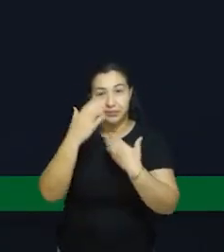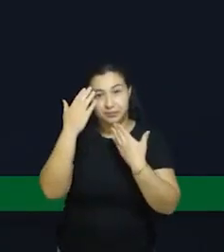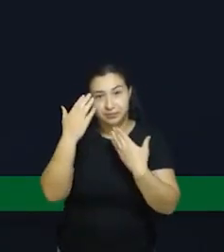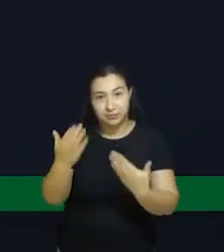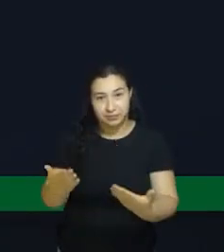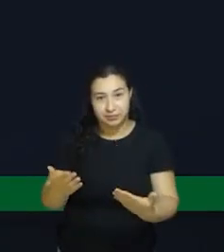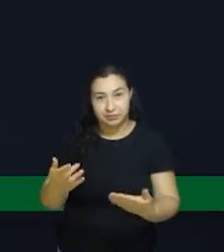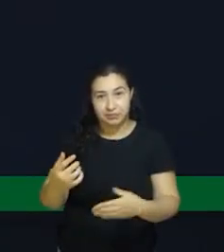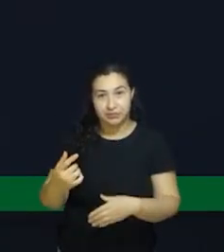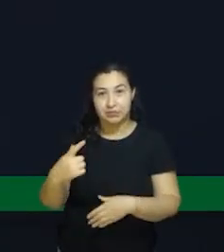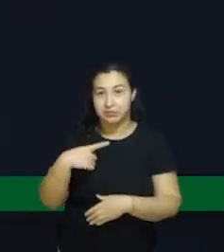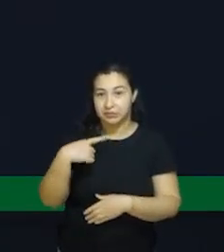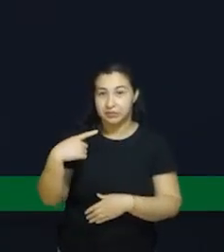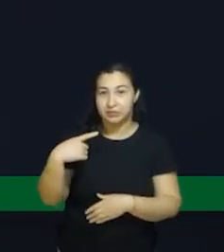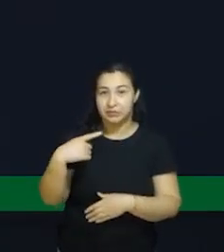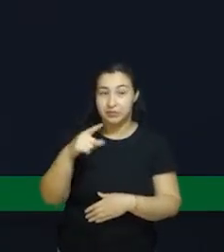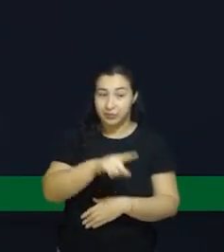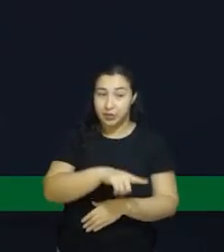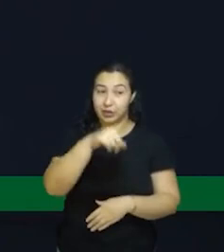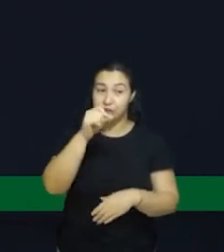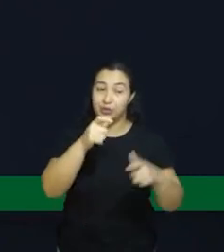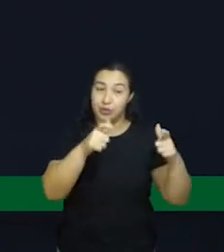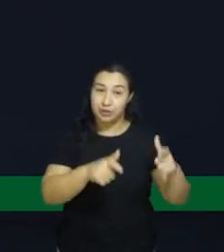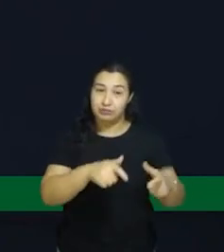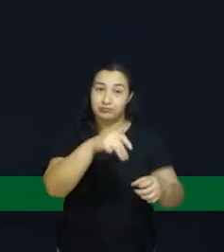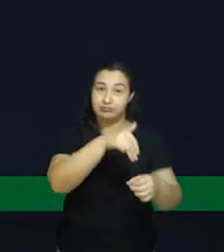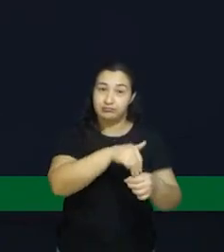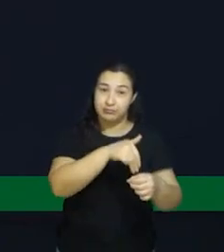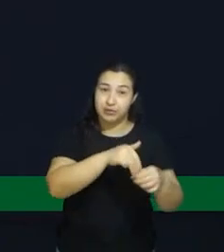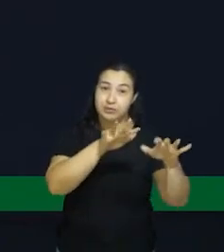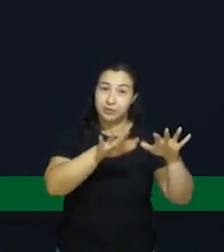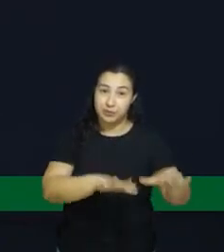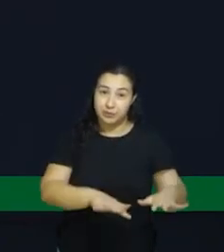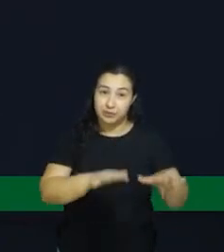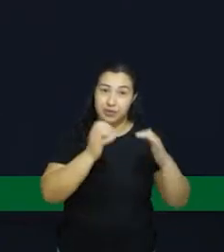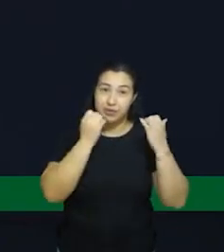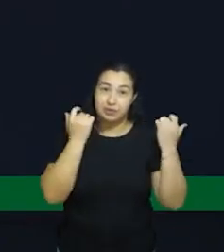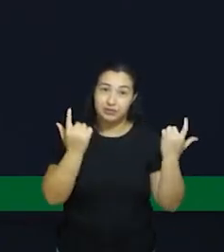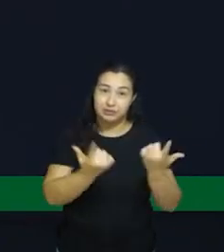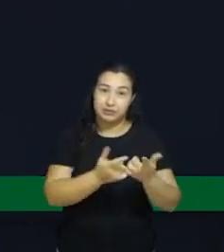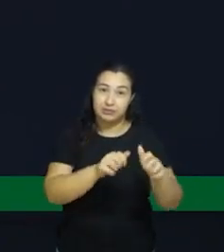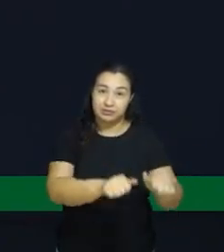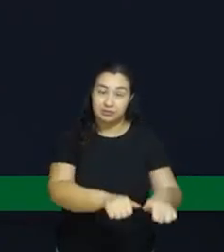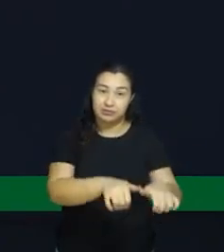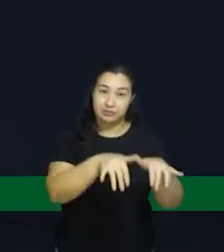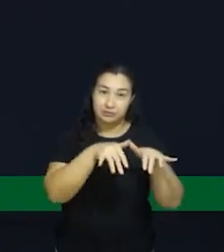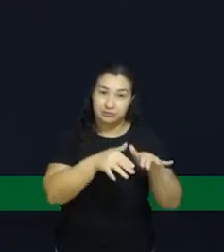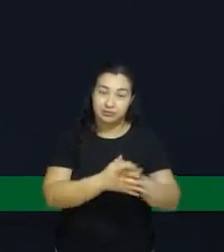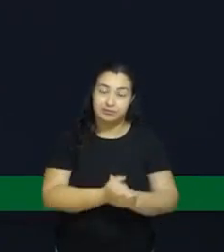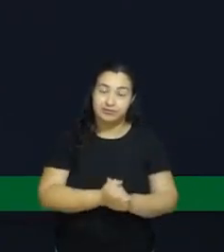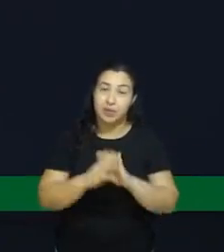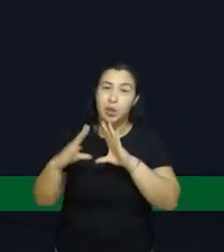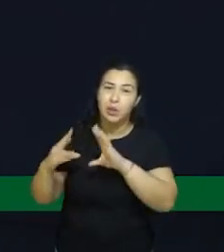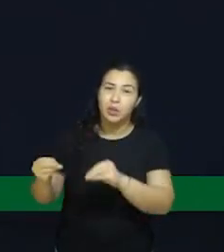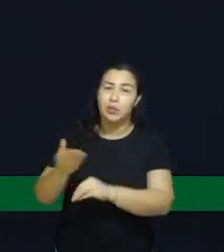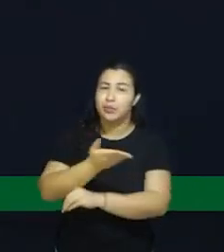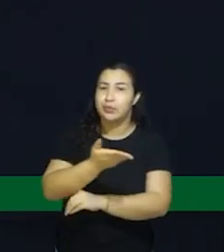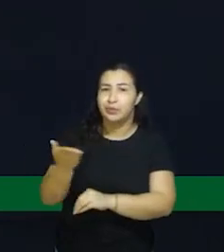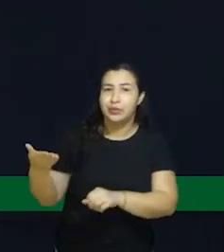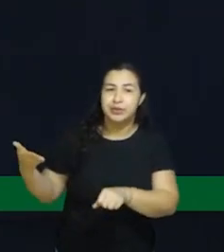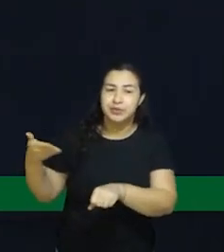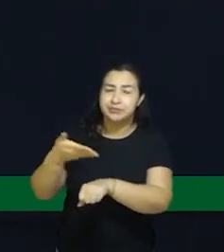vocês estarem aqui e saudar a toda a comunidade que está aqui prestigiando esse evento e